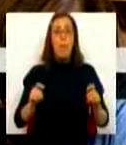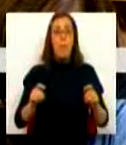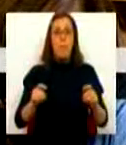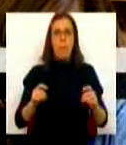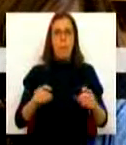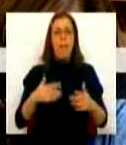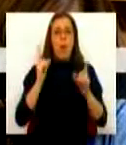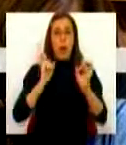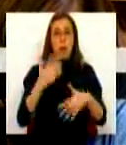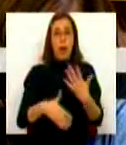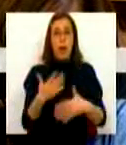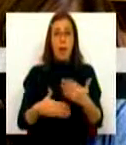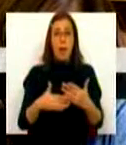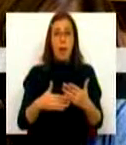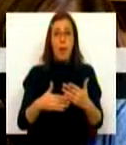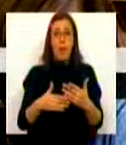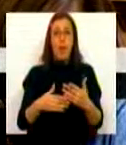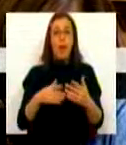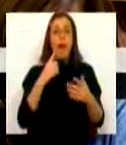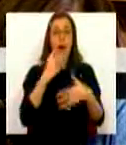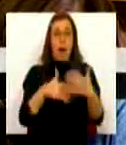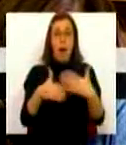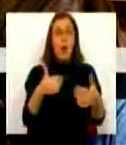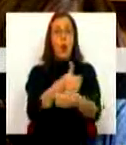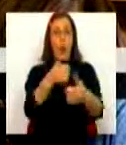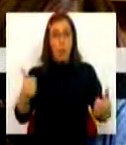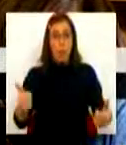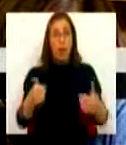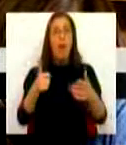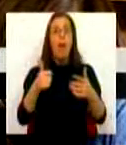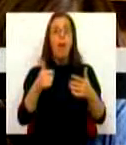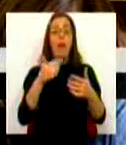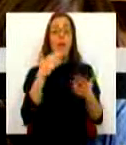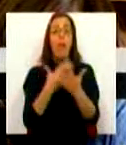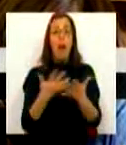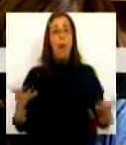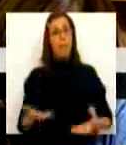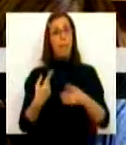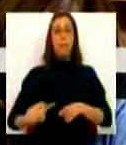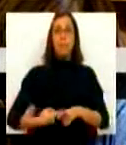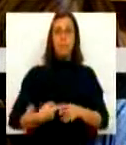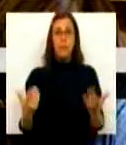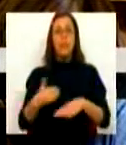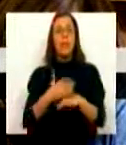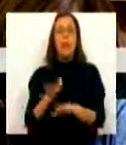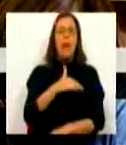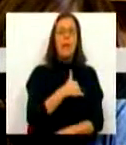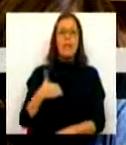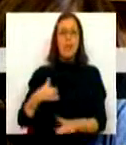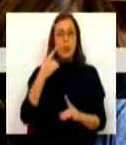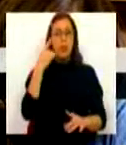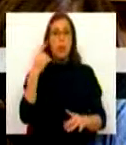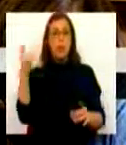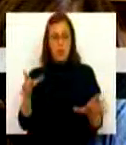ia no Adro, a produção fez o seu percurso, correu bem e deu grande incentivo para que o setor da saúde, e